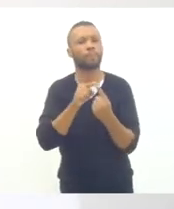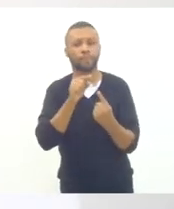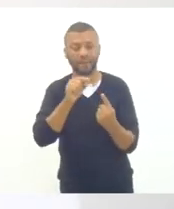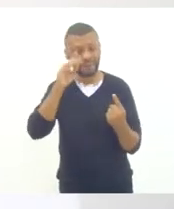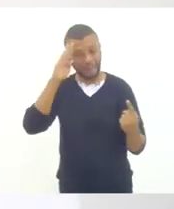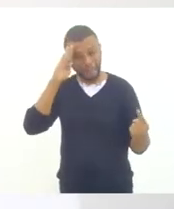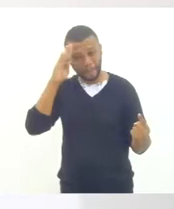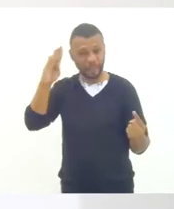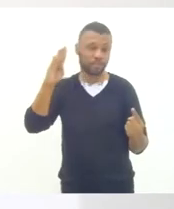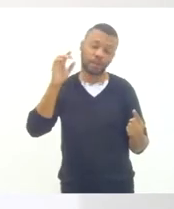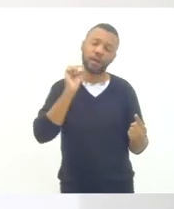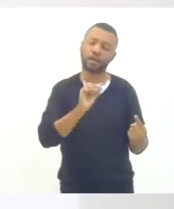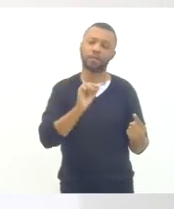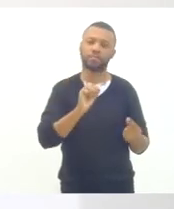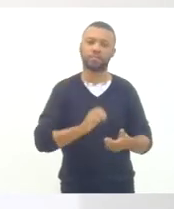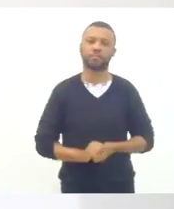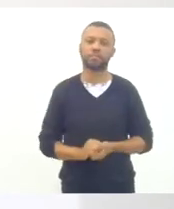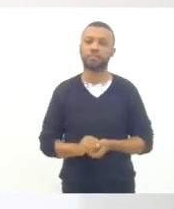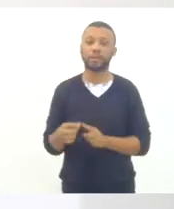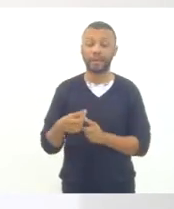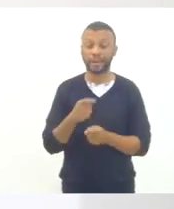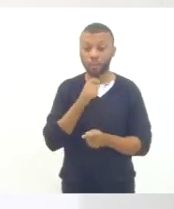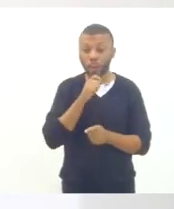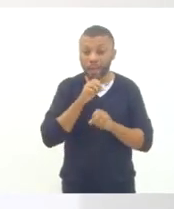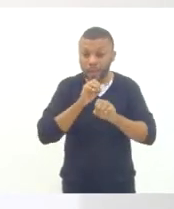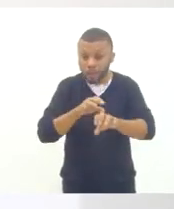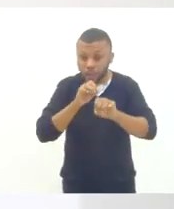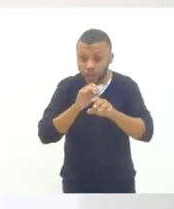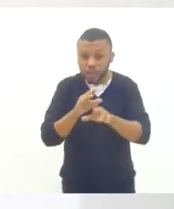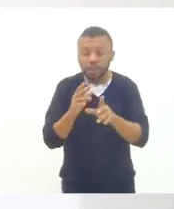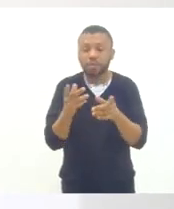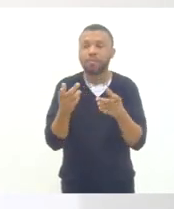prioritário. Porque essa educação não se vai a lugar nenhum.